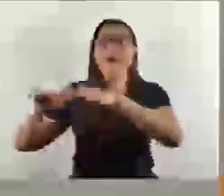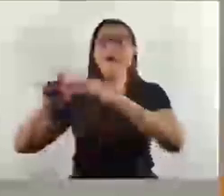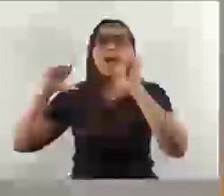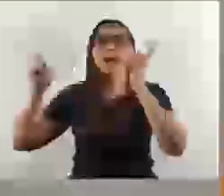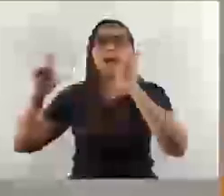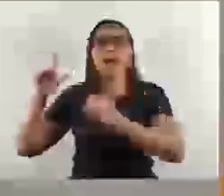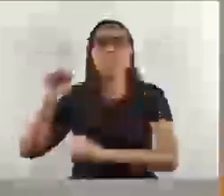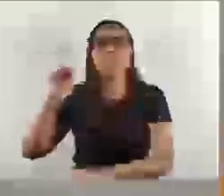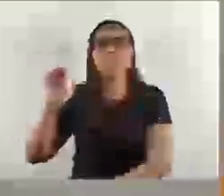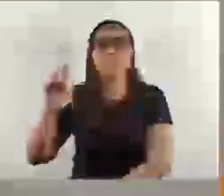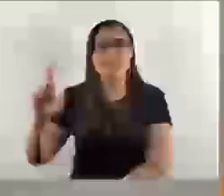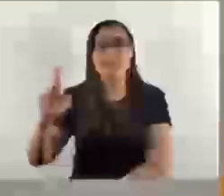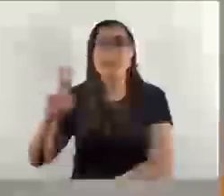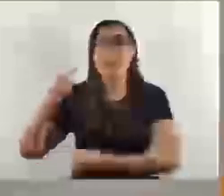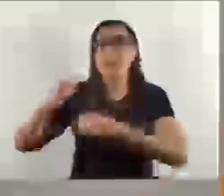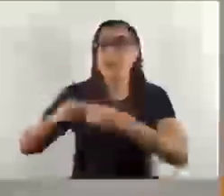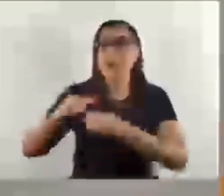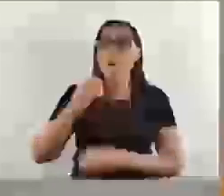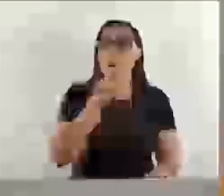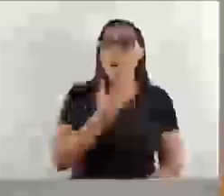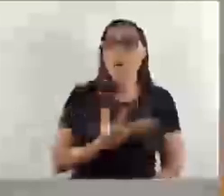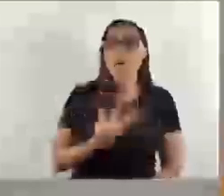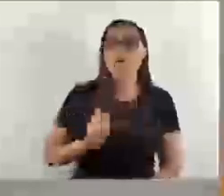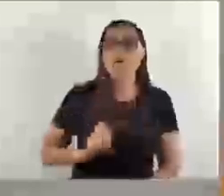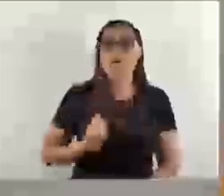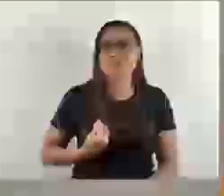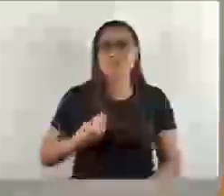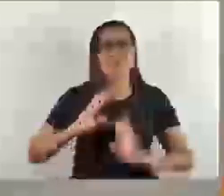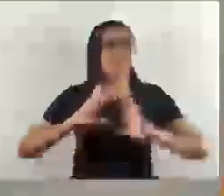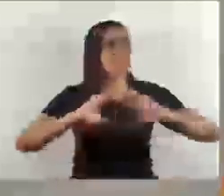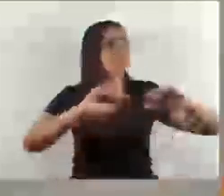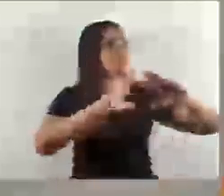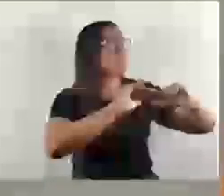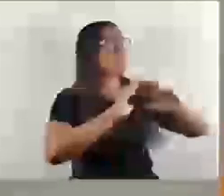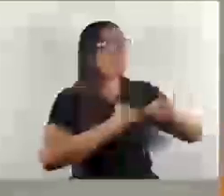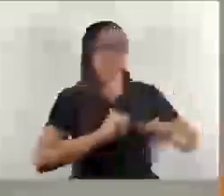porque a gente vem sendo muito cobrado lá no bairro. Obrigado. Por hoje era só. Obrigado. Obrigado. Obrigado. Obrigado.